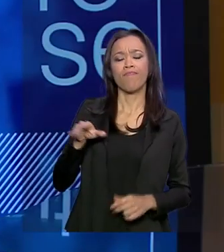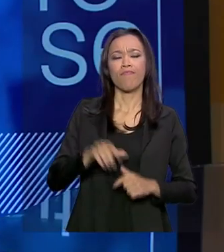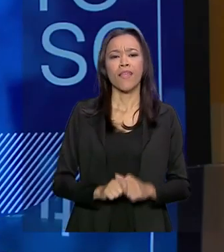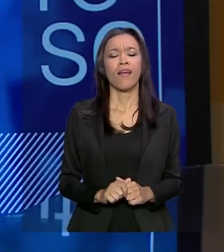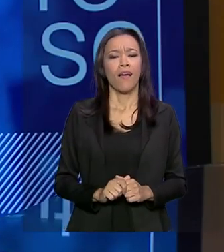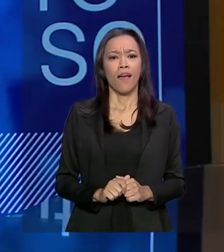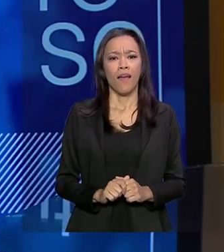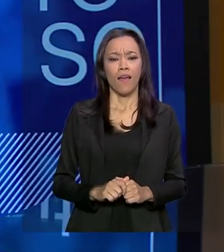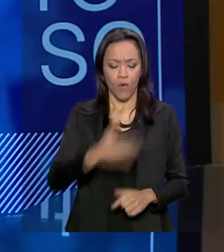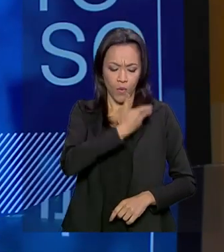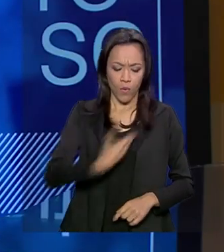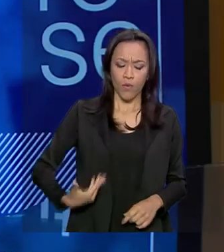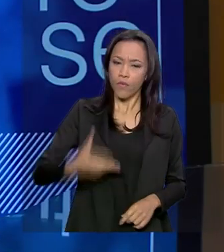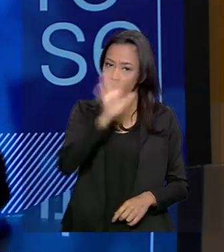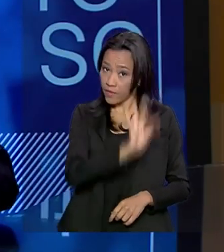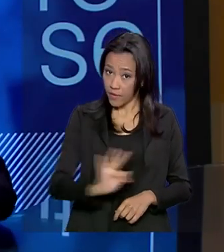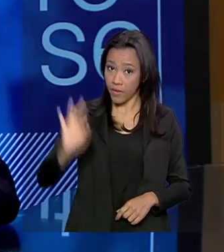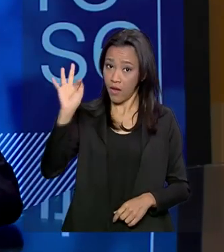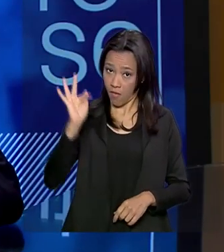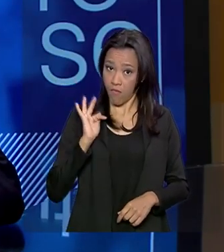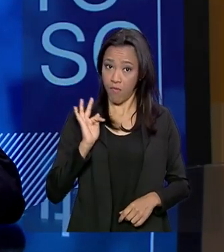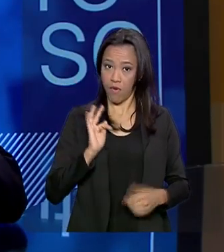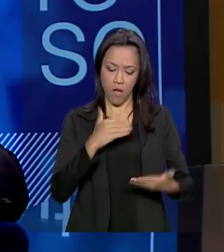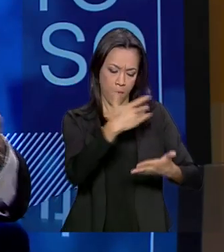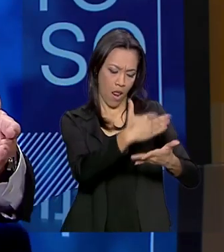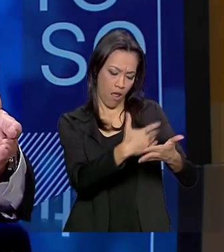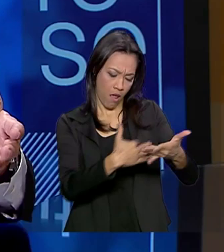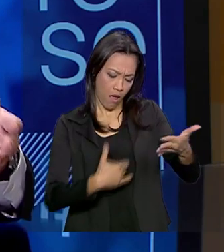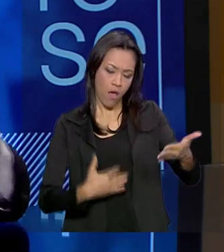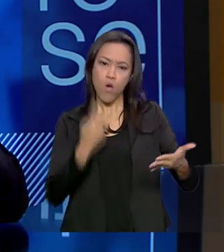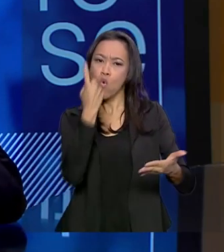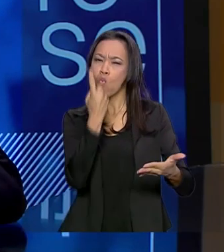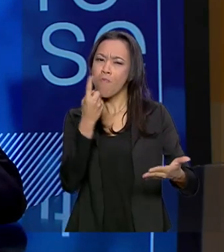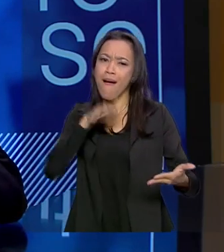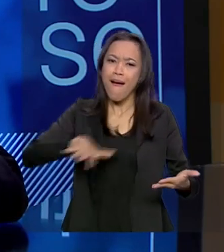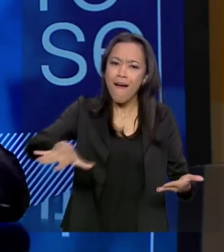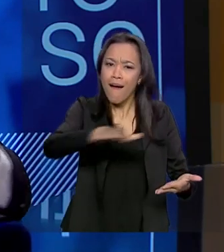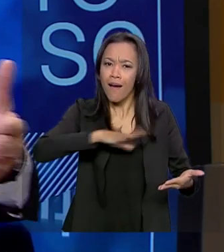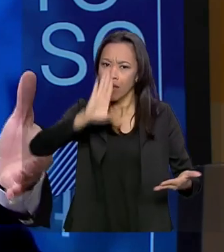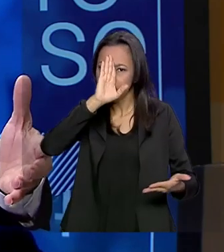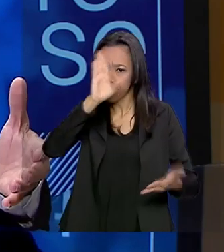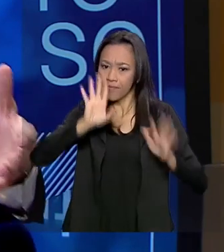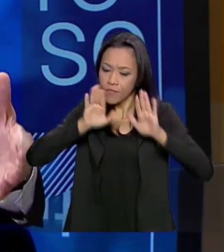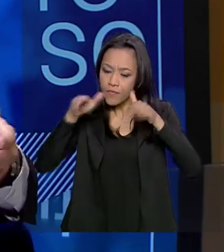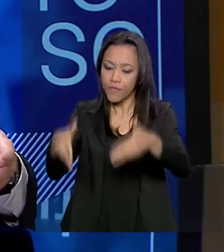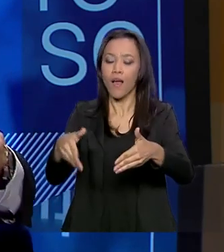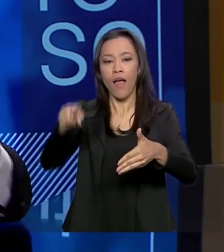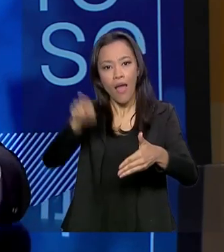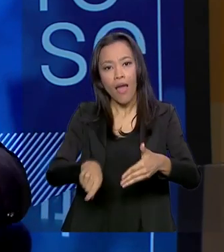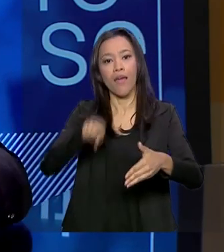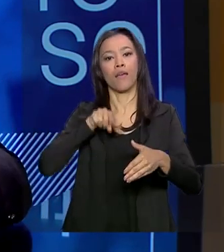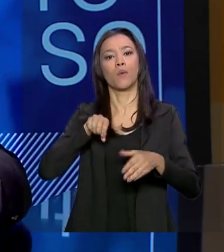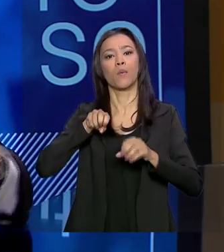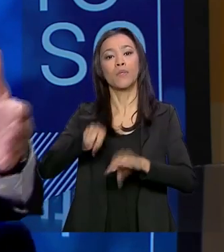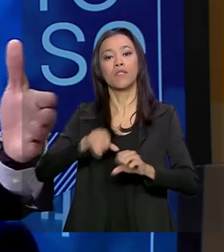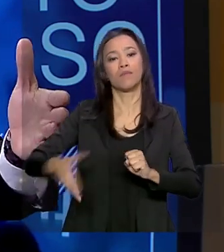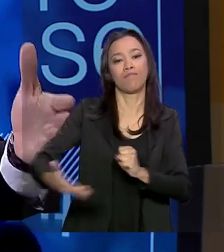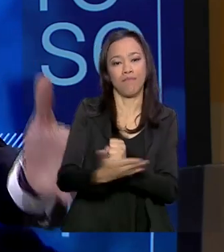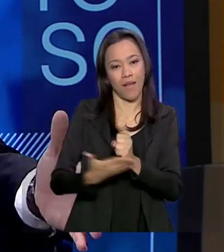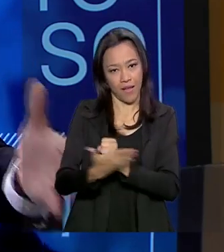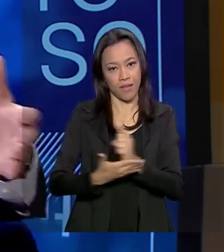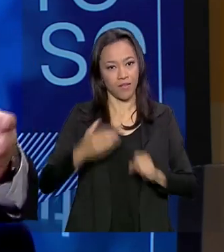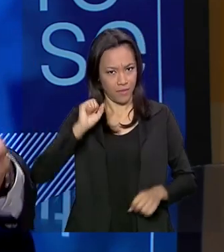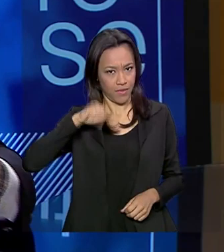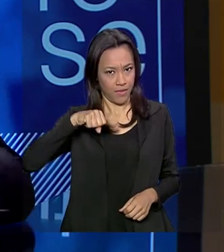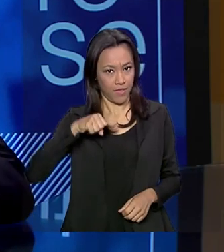o governo federal definiu que uma área prioritária do Ministério da Educação é a educação básica. Sim.